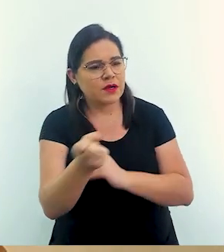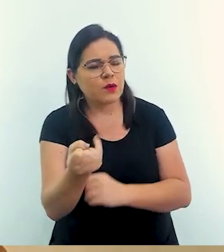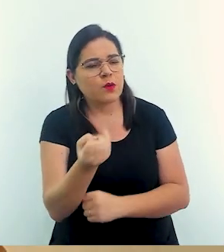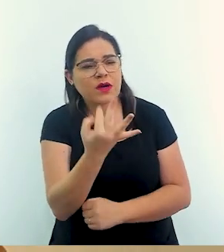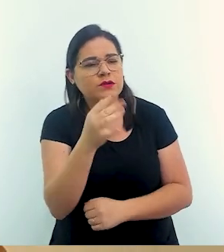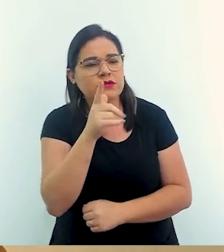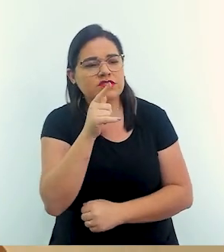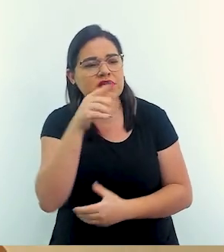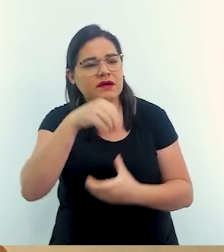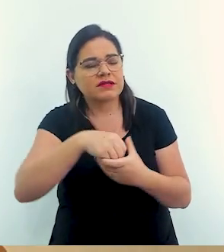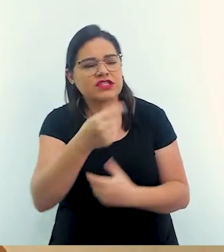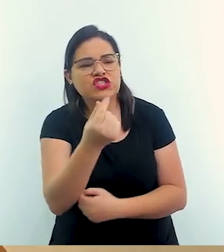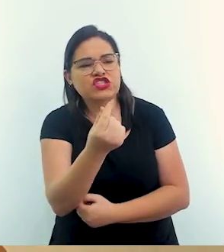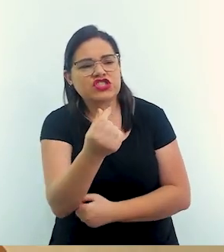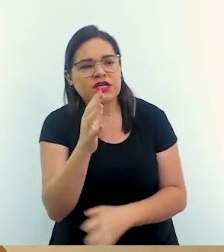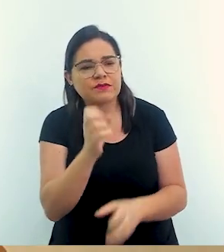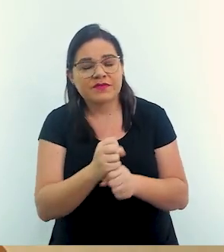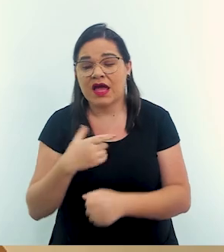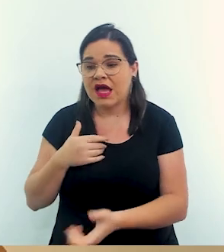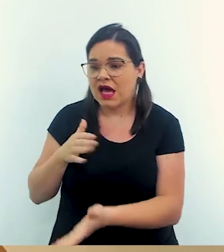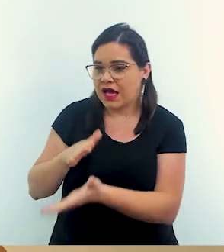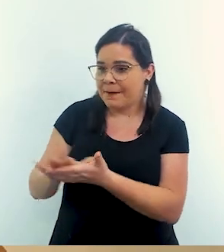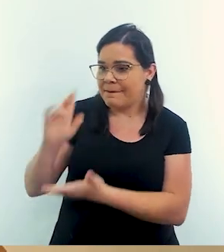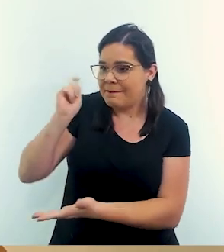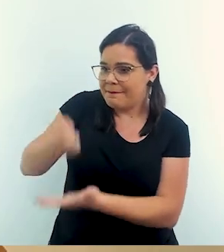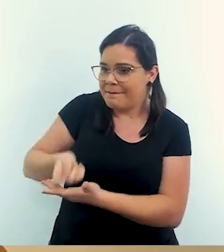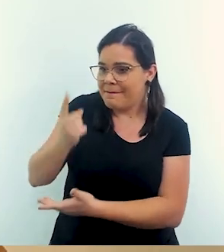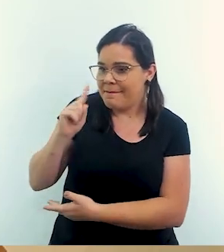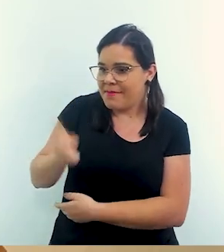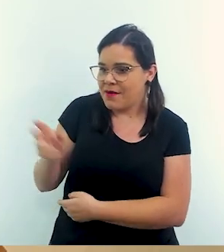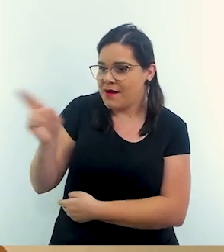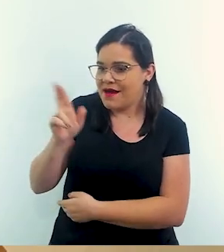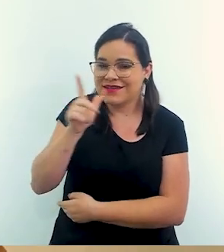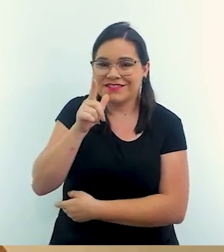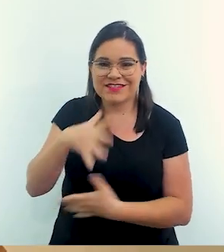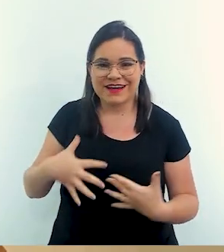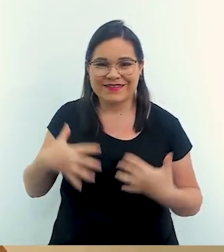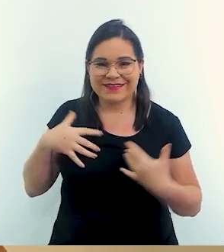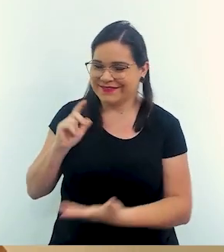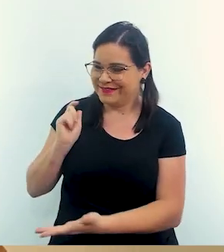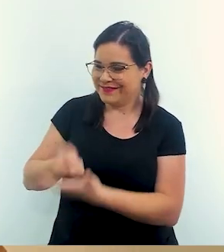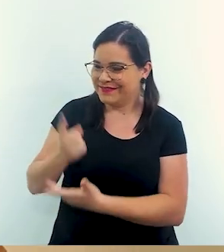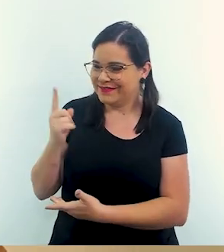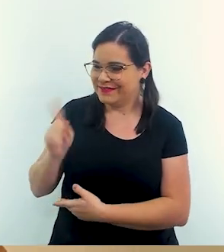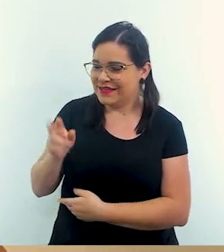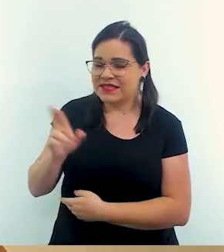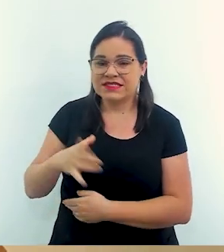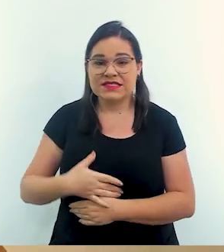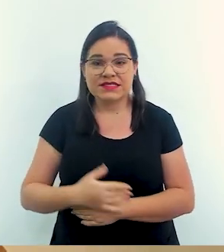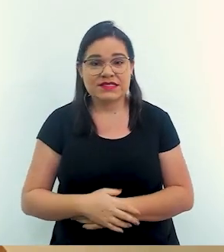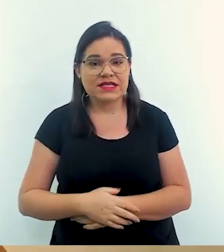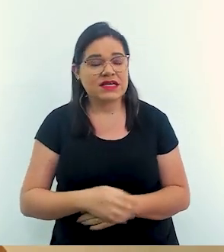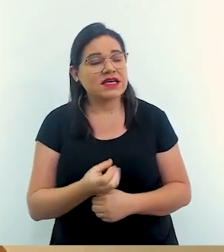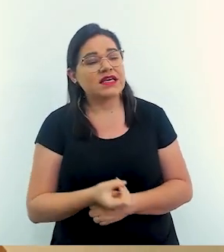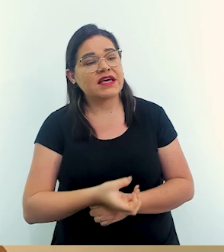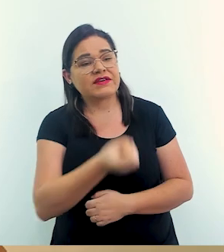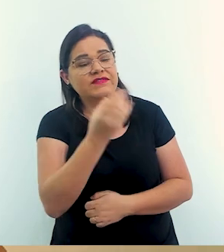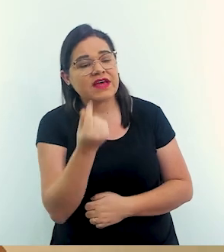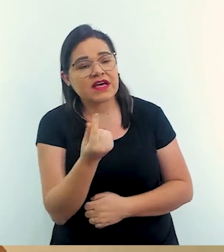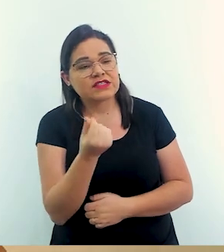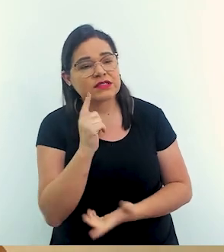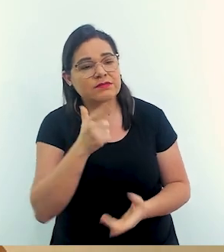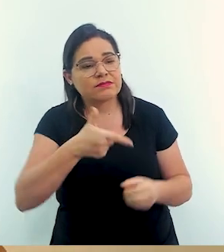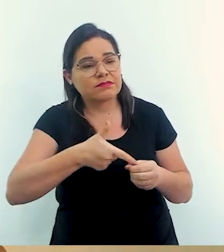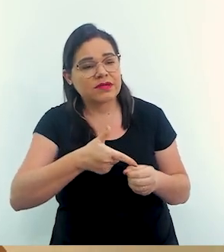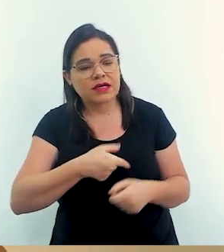para ele, quanto que você trouxe de água aqui em Valores? Ele falou assim, olha, eu gastei mil reais para comprar água. Todo orgulhoso falando. E eu falei assim, e quanto que